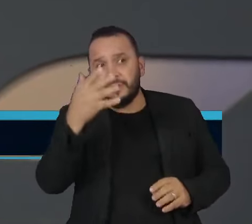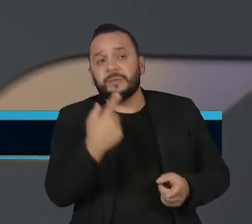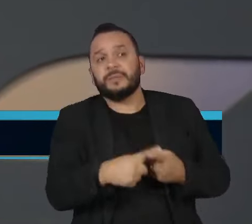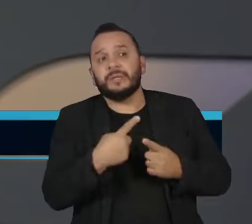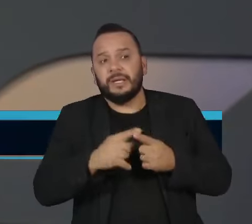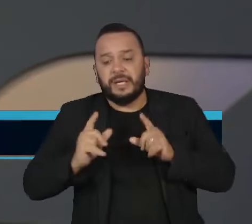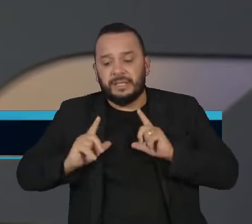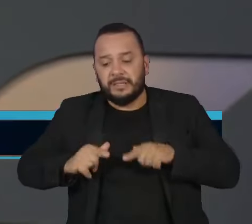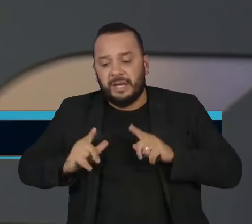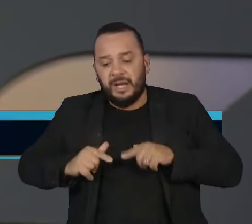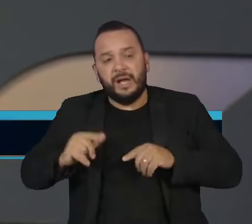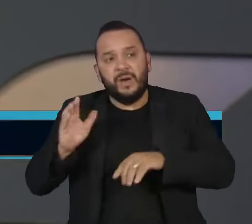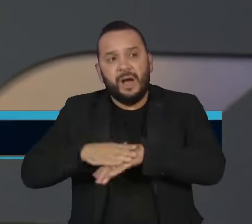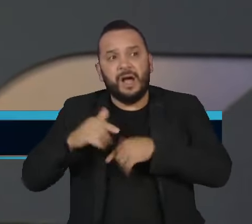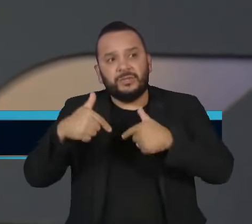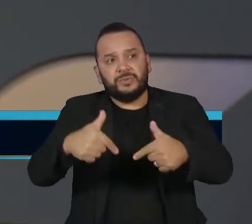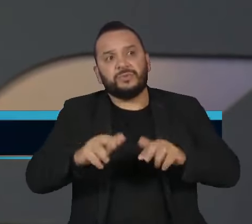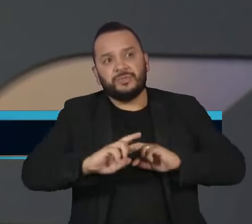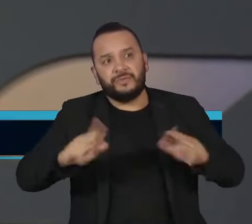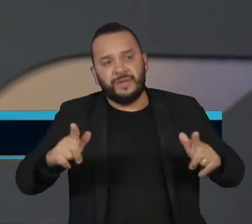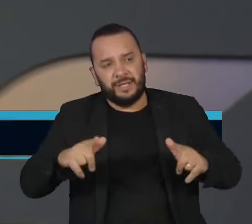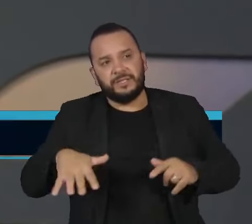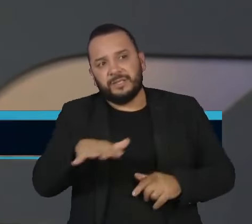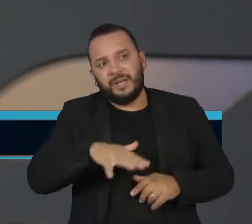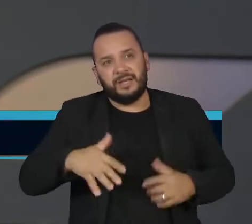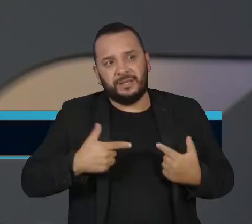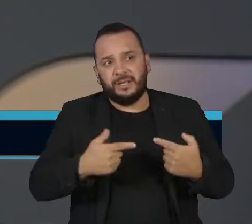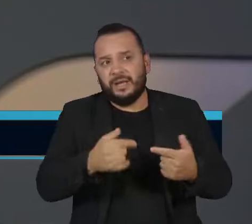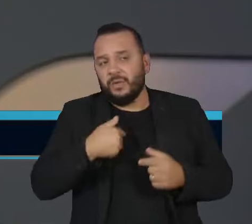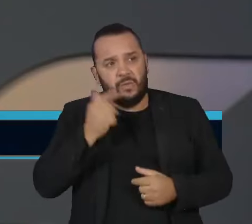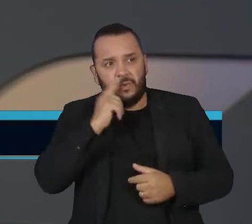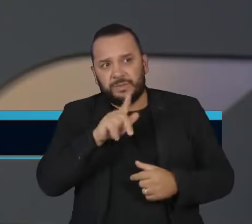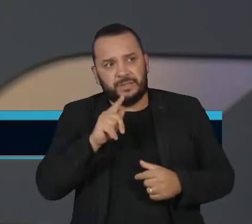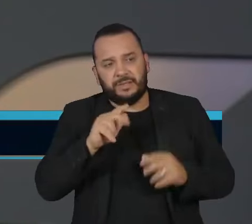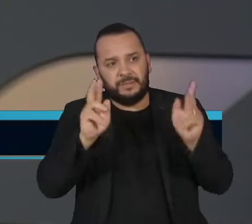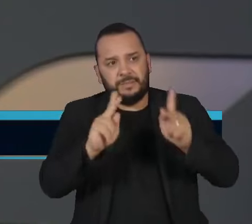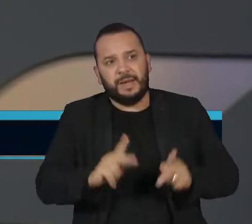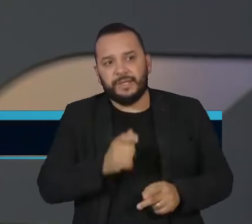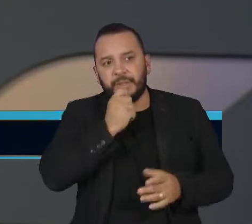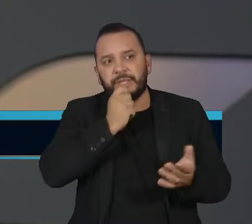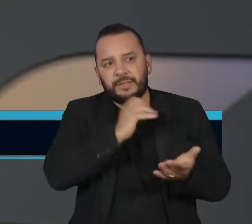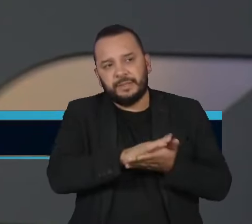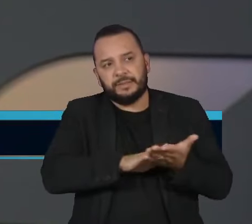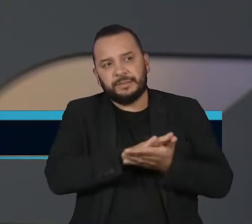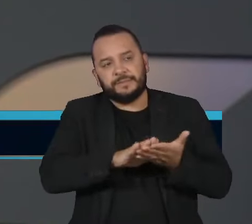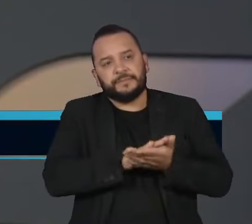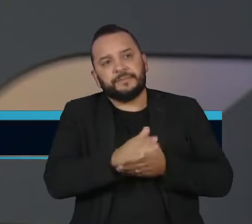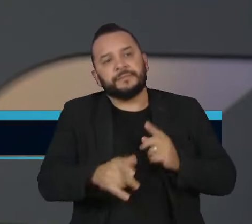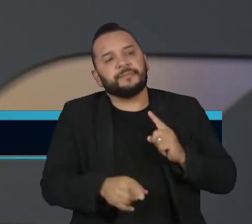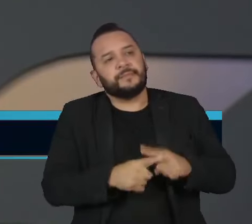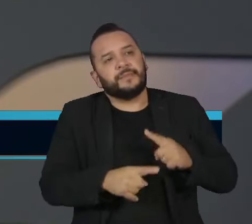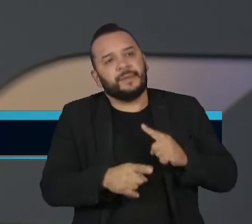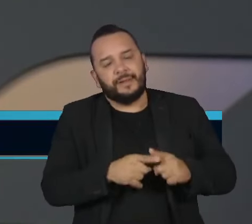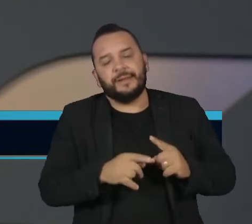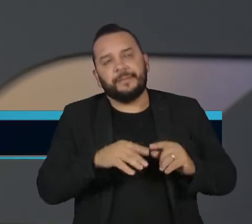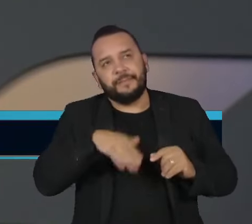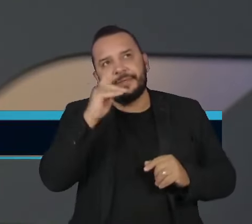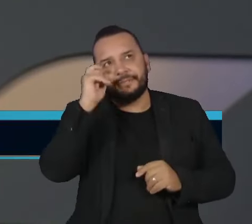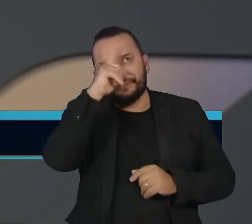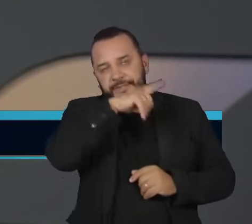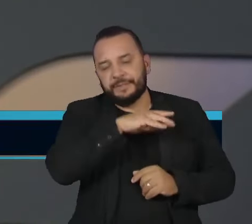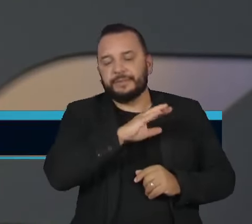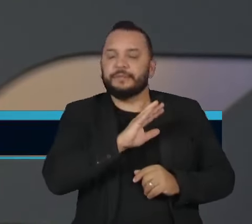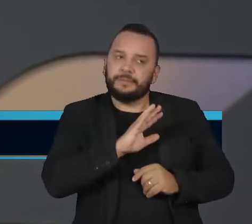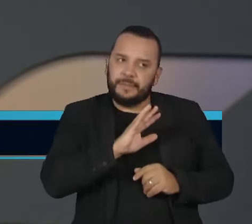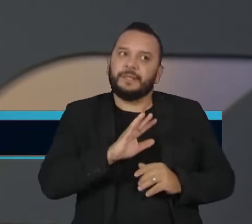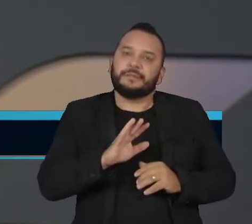papel diferente na guerra. Não conseguiu ainda não cessar fogo, porque é muito mais complexo. Mas